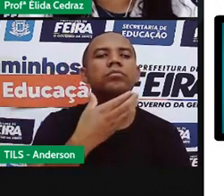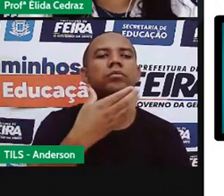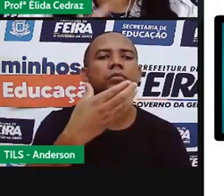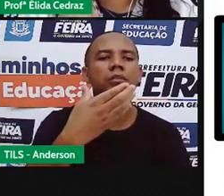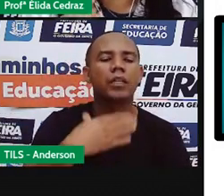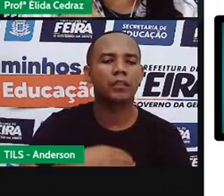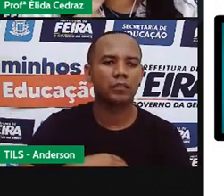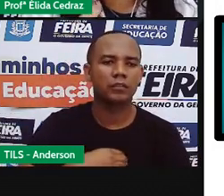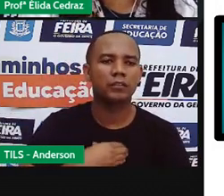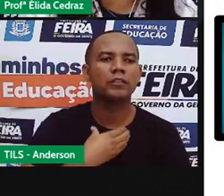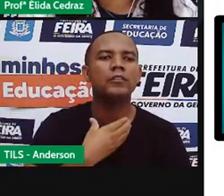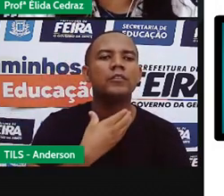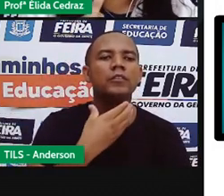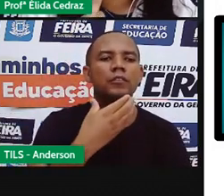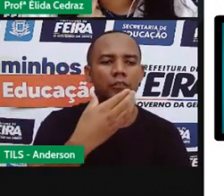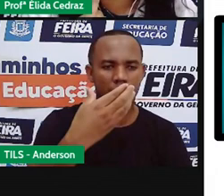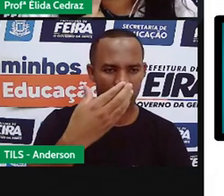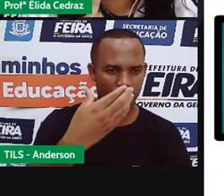Girassa, ó,